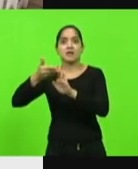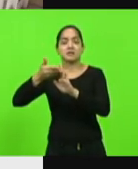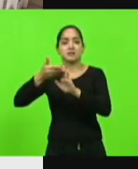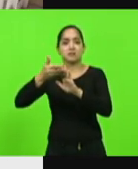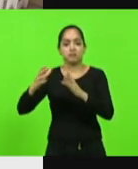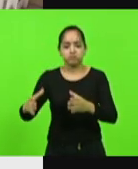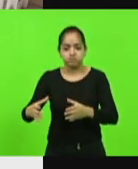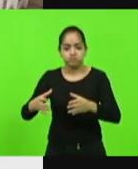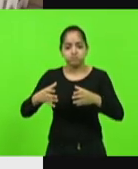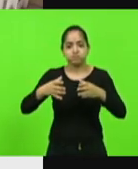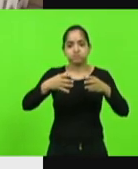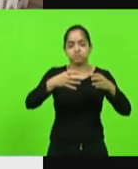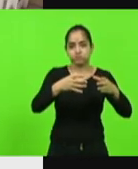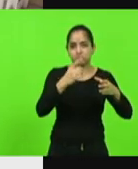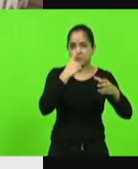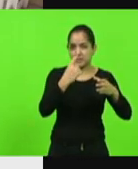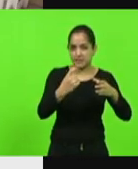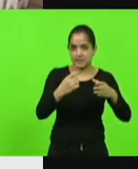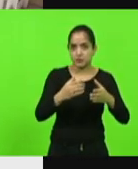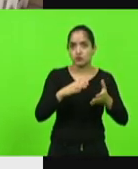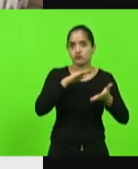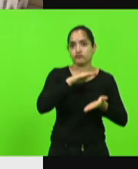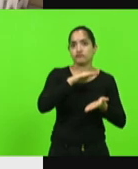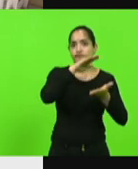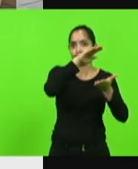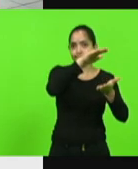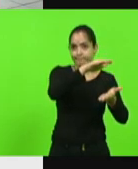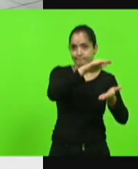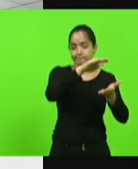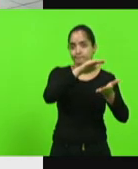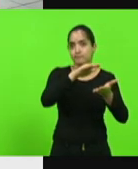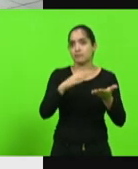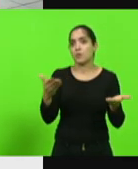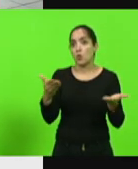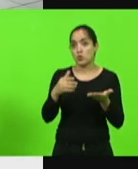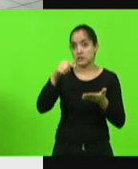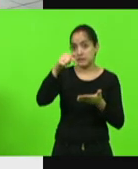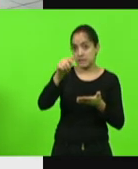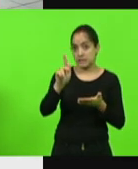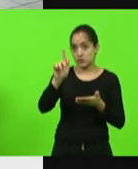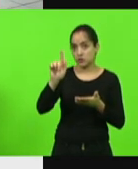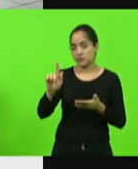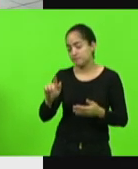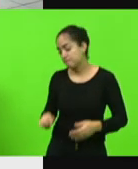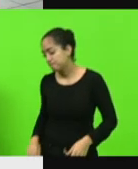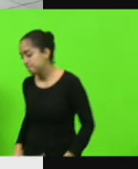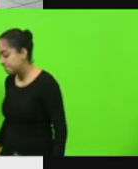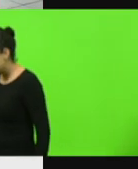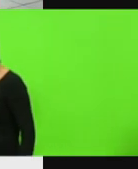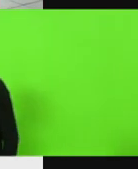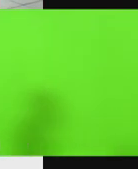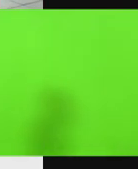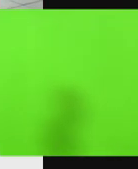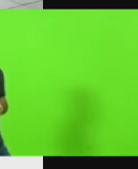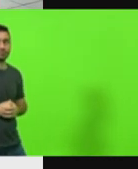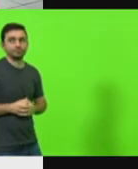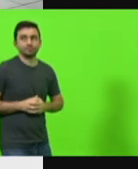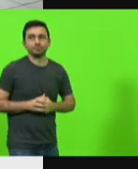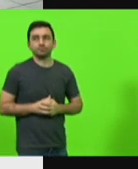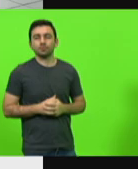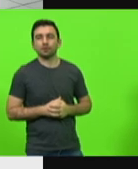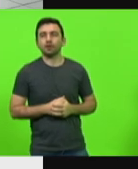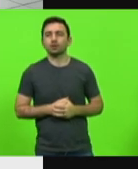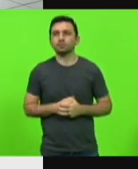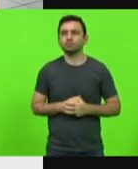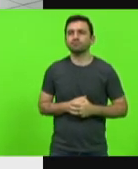corretamente. Hoje, apenas 7 quilos de rejeitos sanitários saem da escola por semana